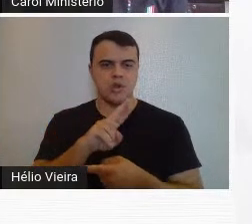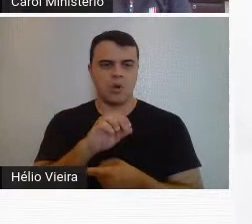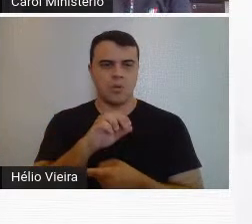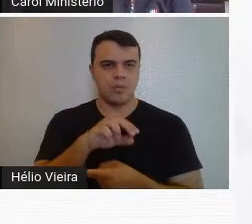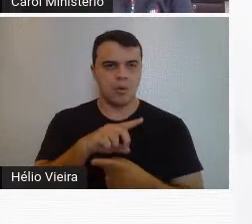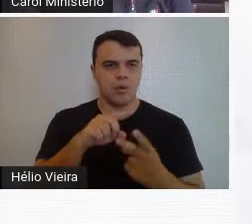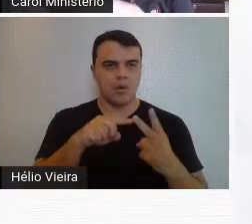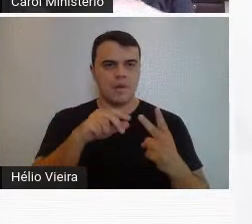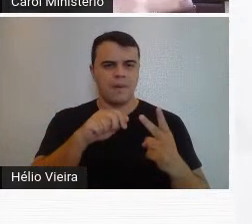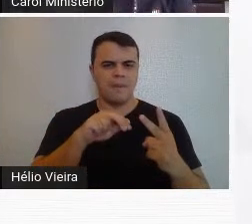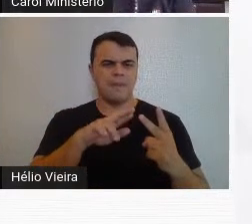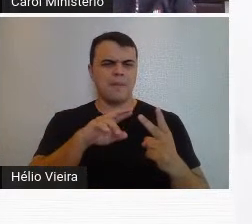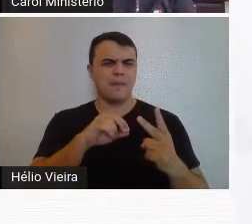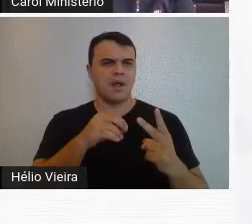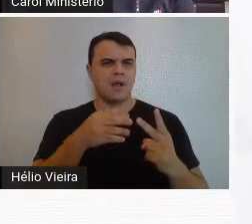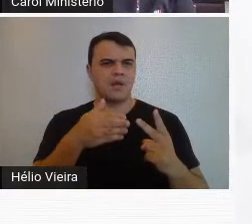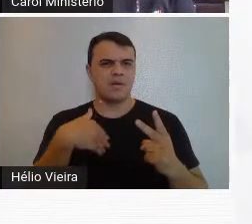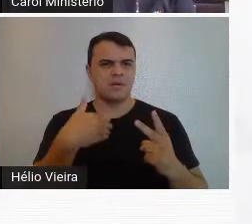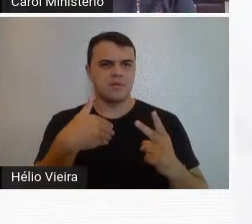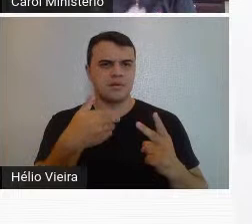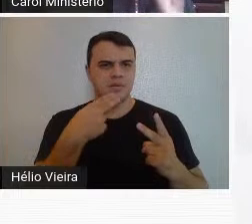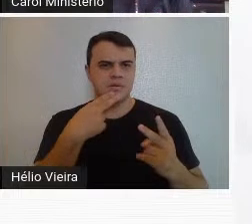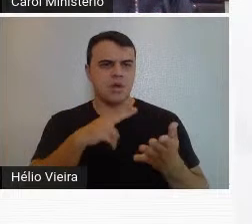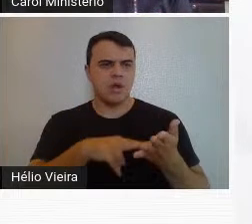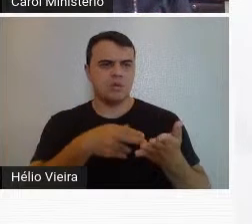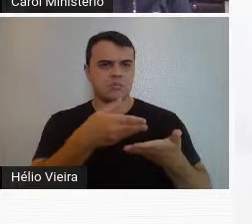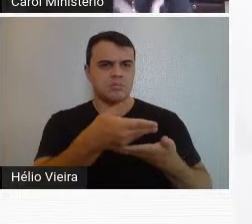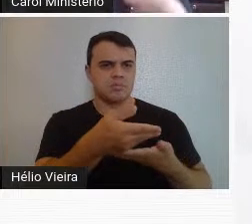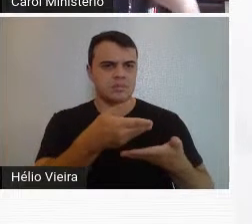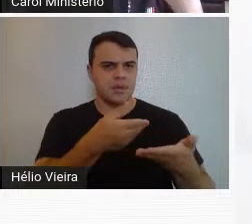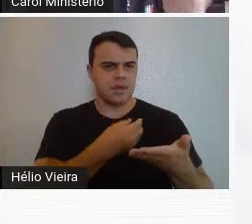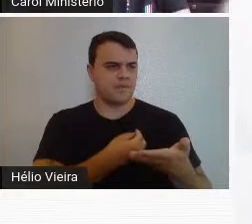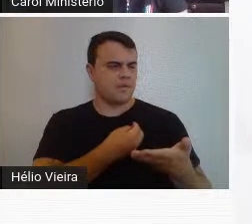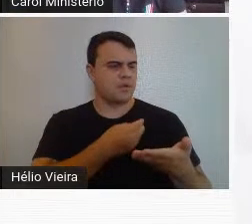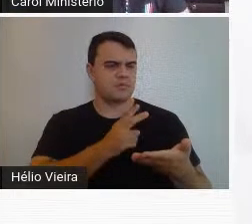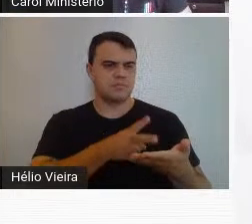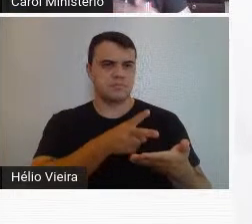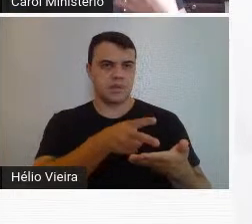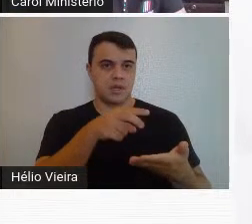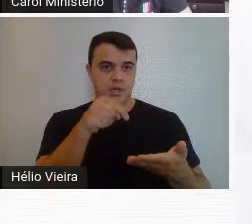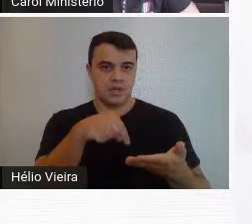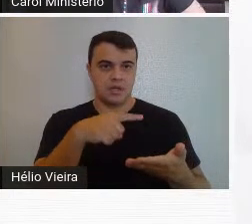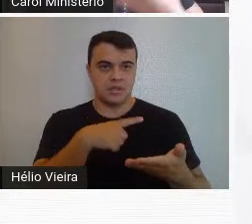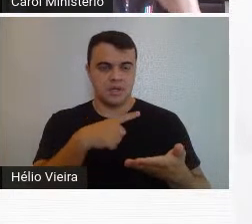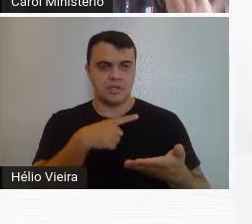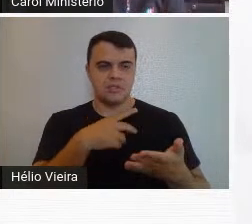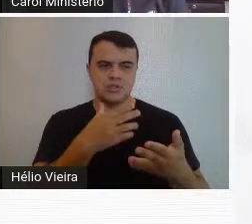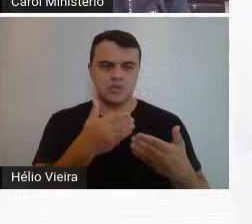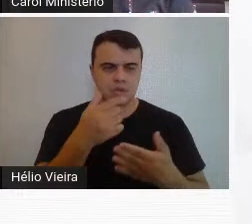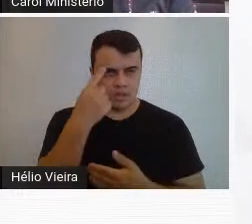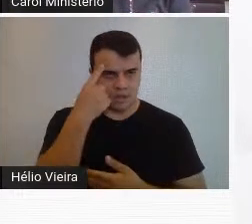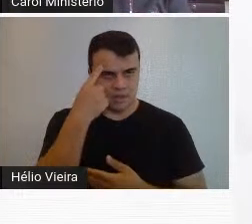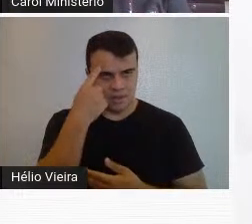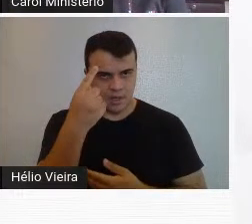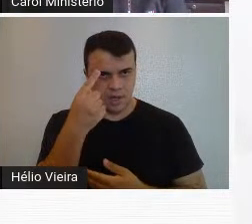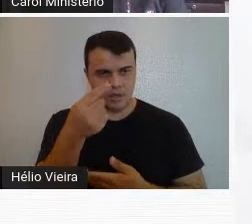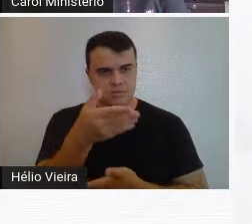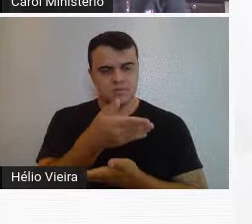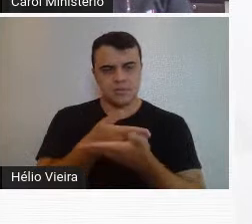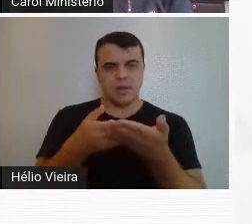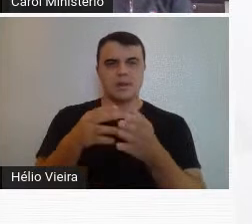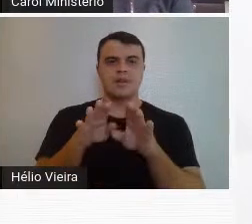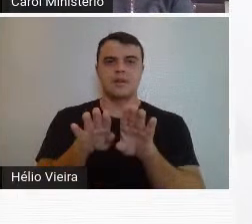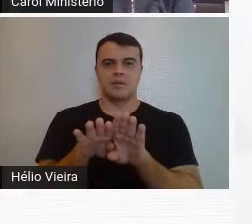vão trocar não sei quantas correspondências durante a vida toda. Então, eles discutiam as ideias, as ideias circulavam